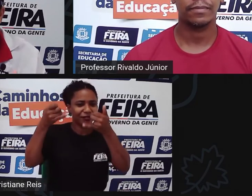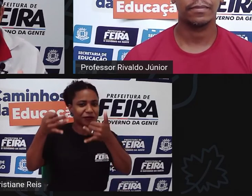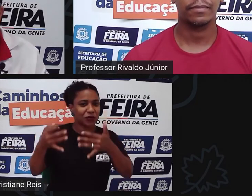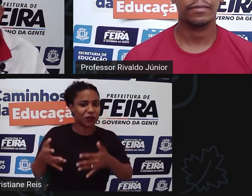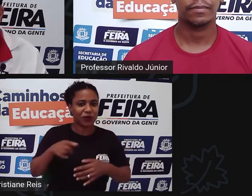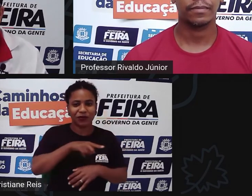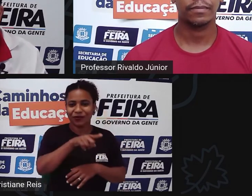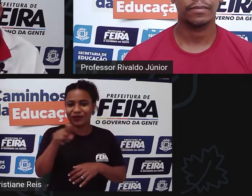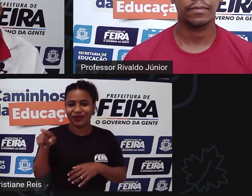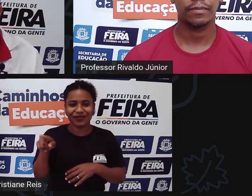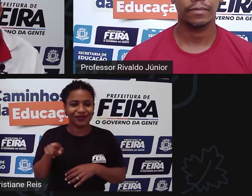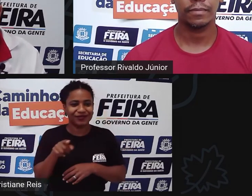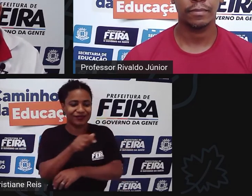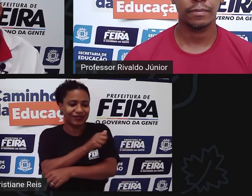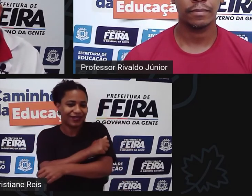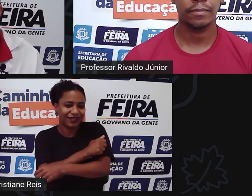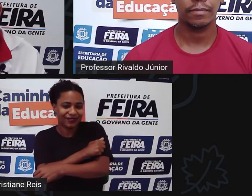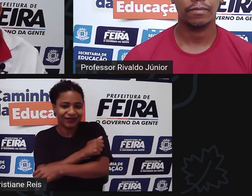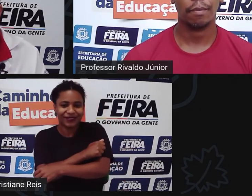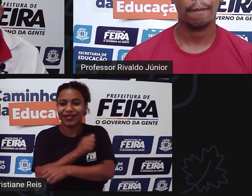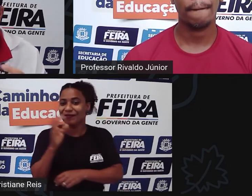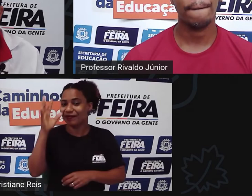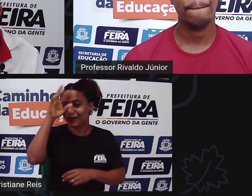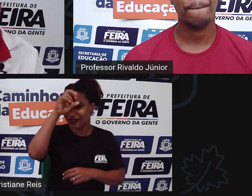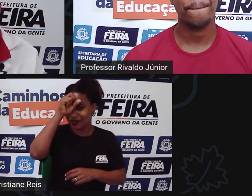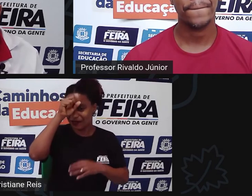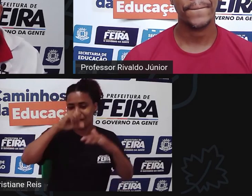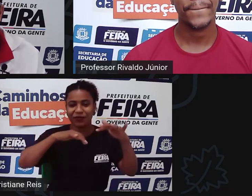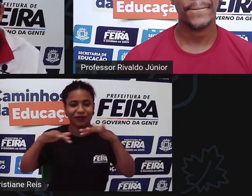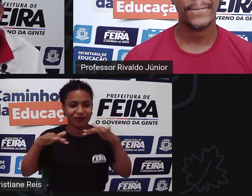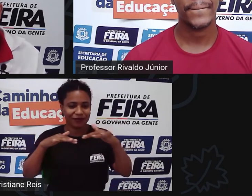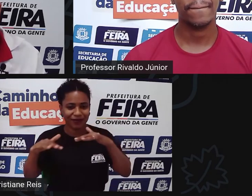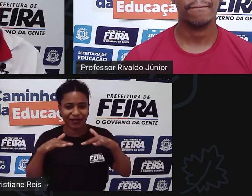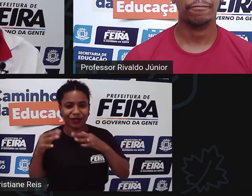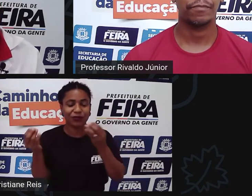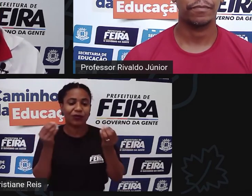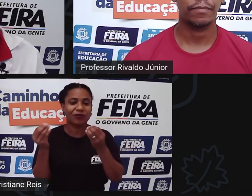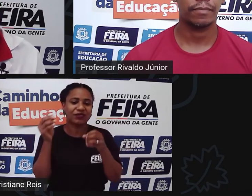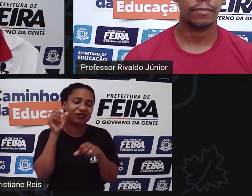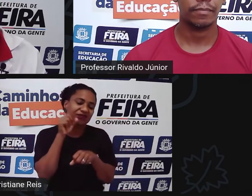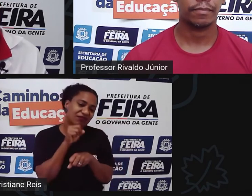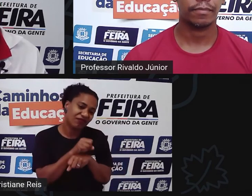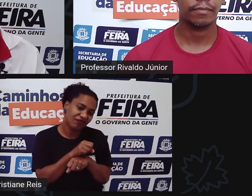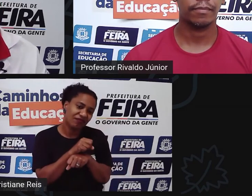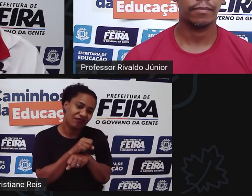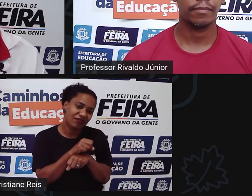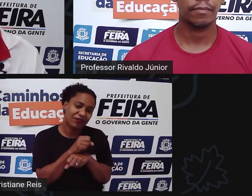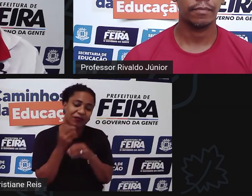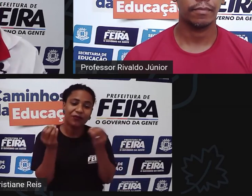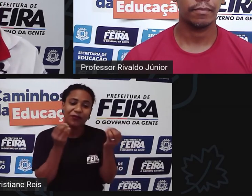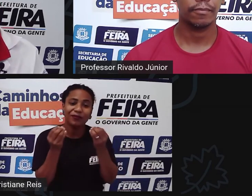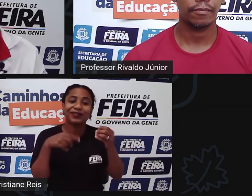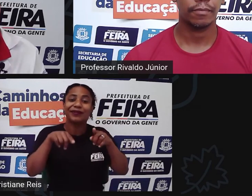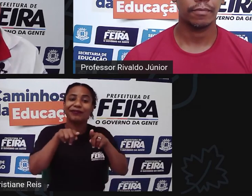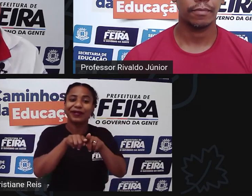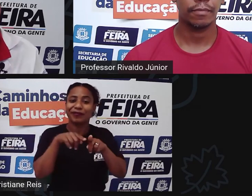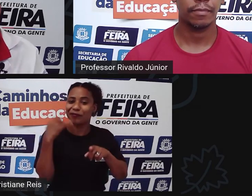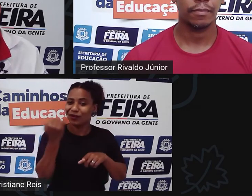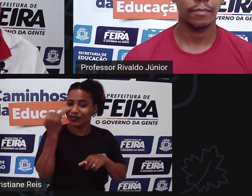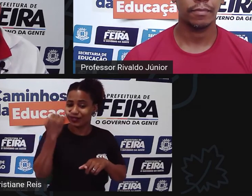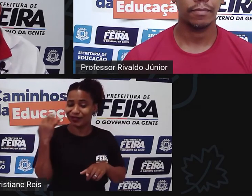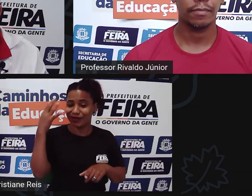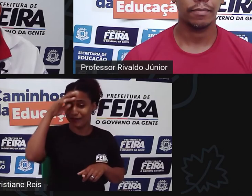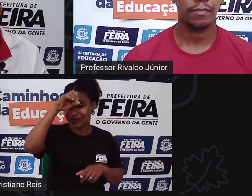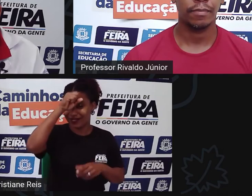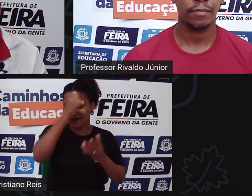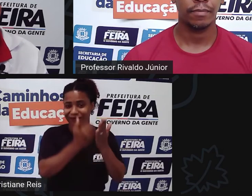alunos para eles refletirem sobre essa questão do movimento do sedentarismo como foi importante para mim também aprendi bastante